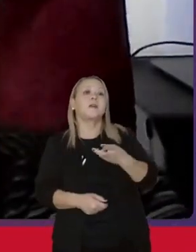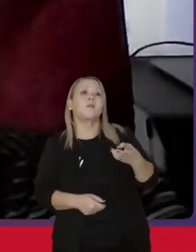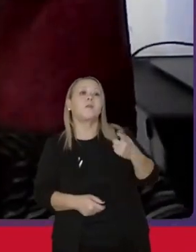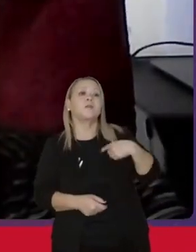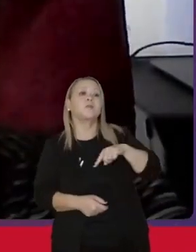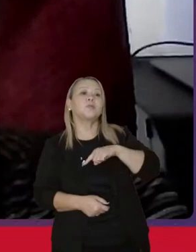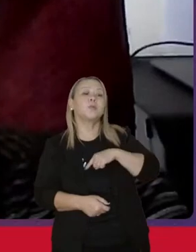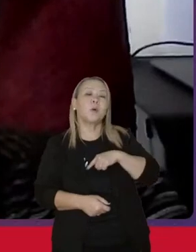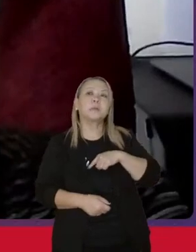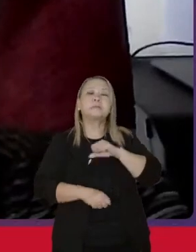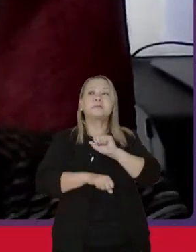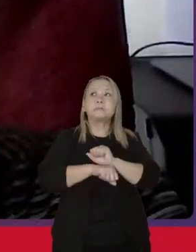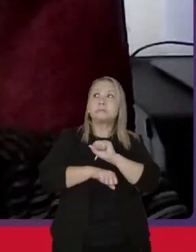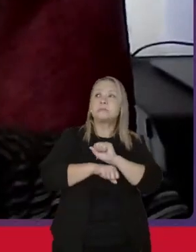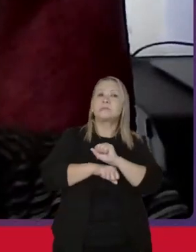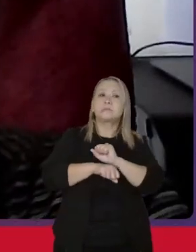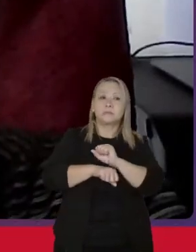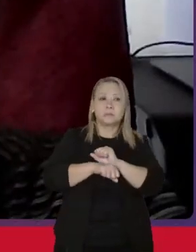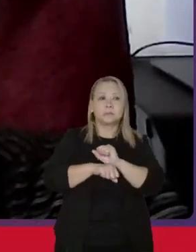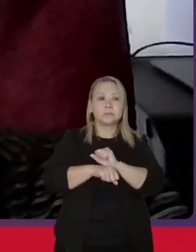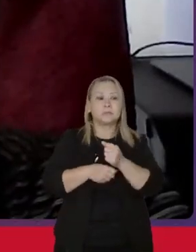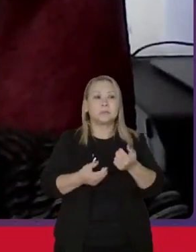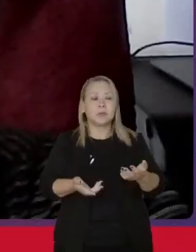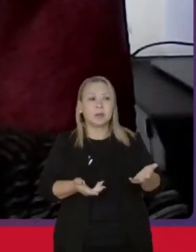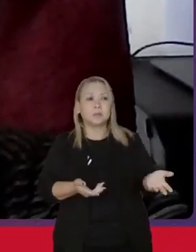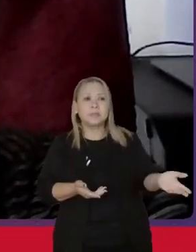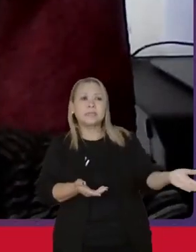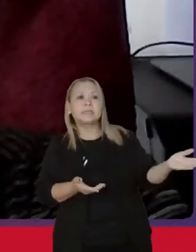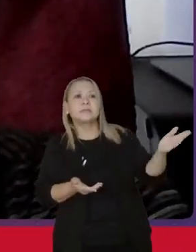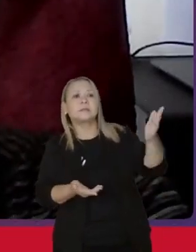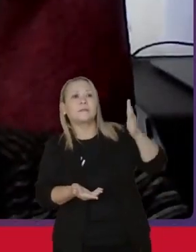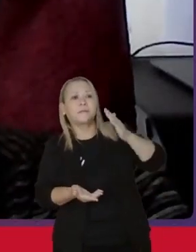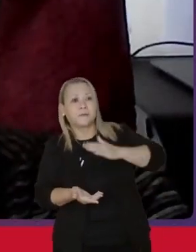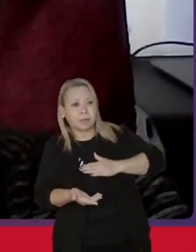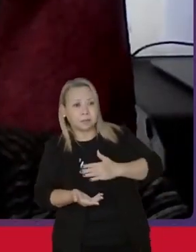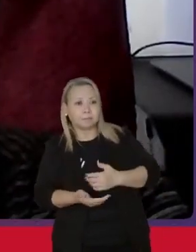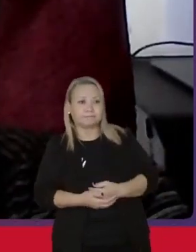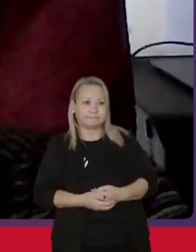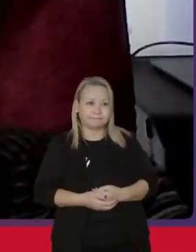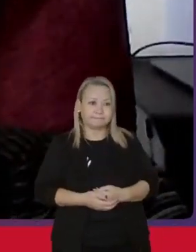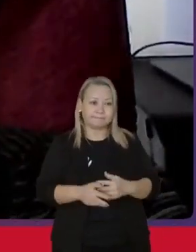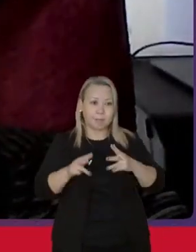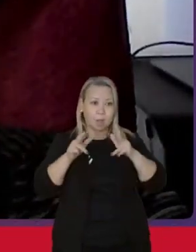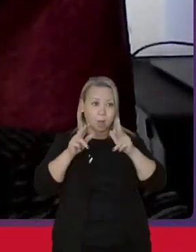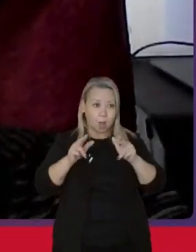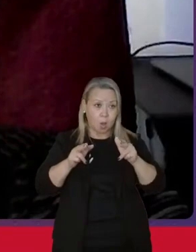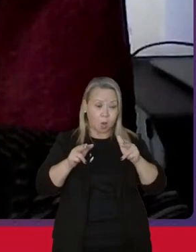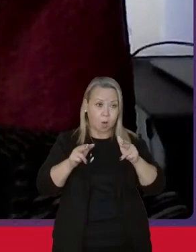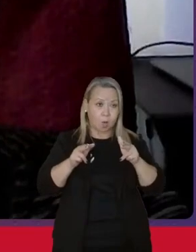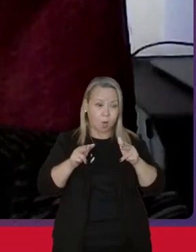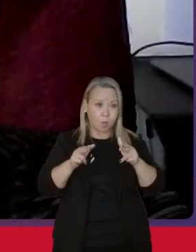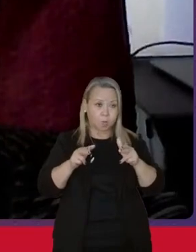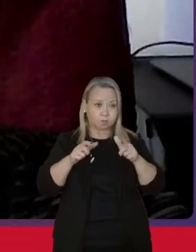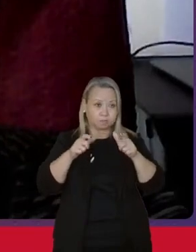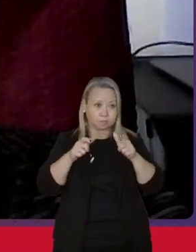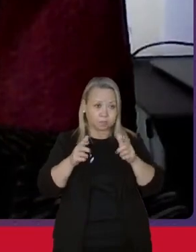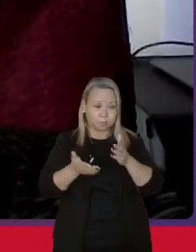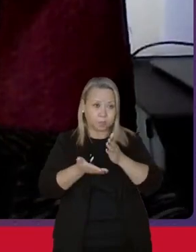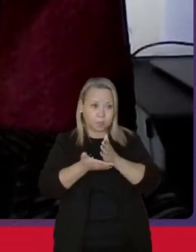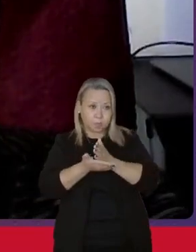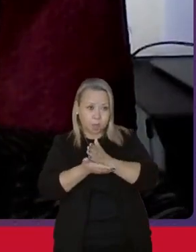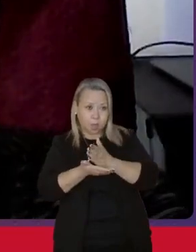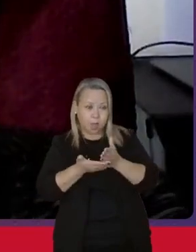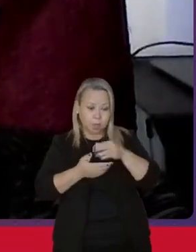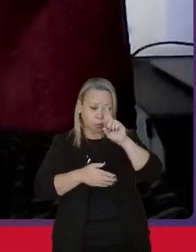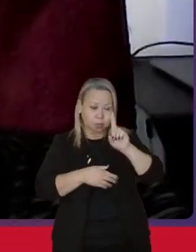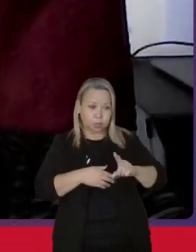esperamos esse advento como parte dos direitos